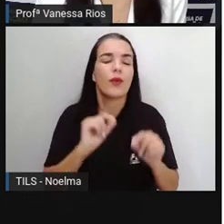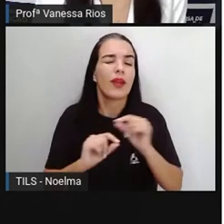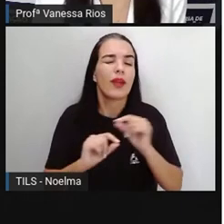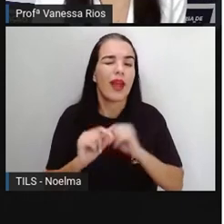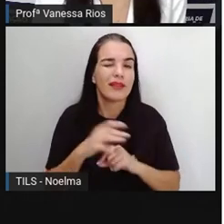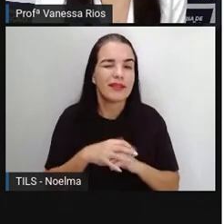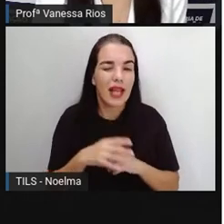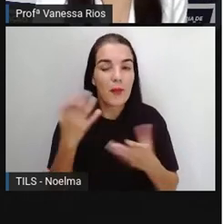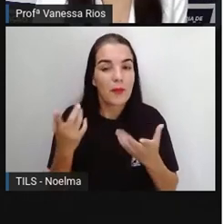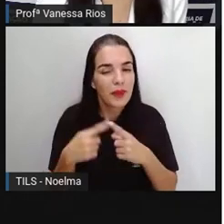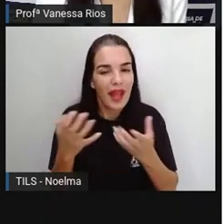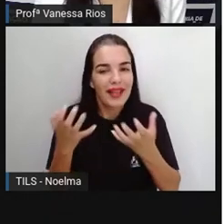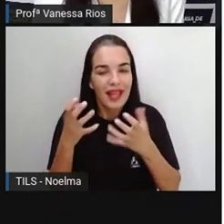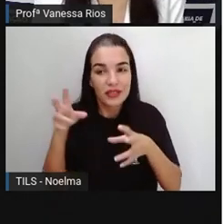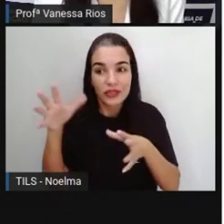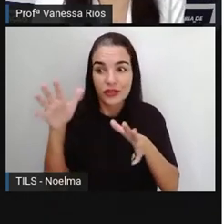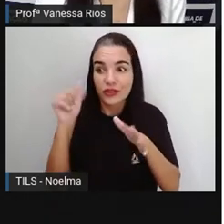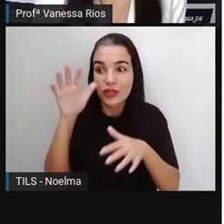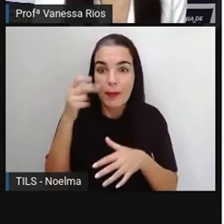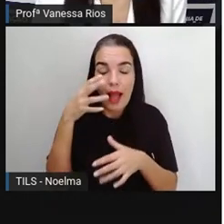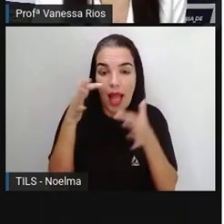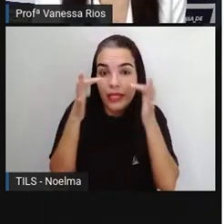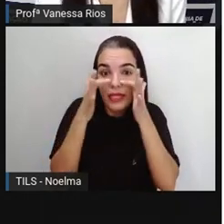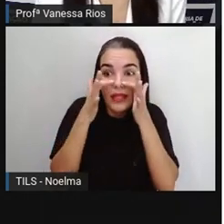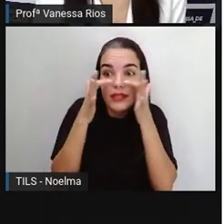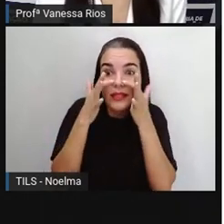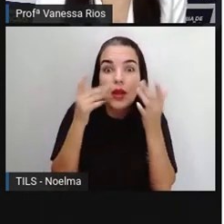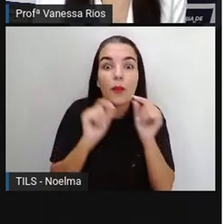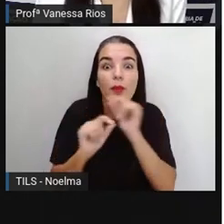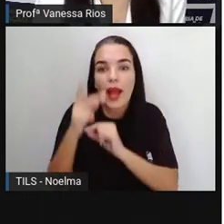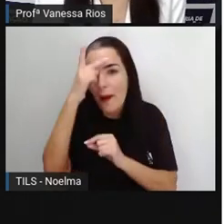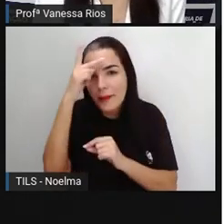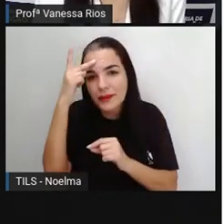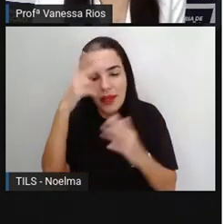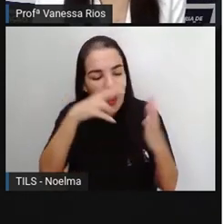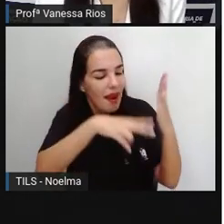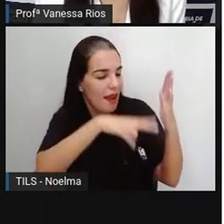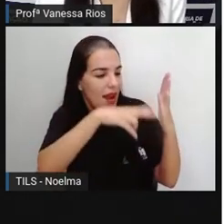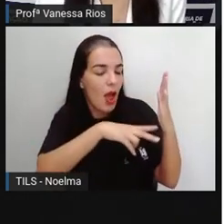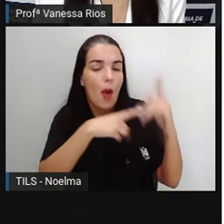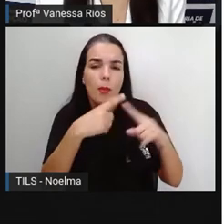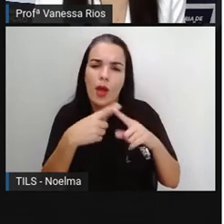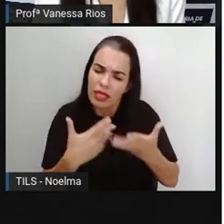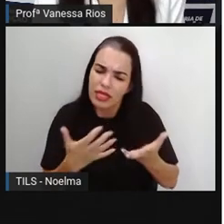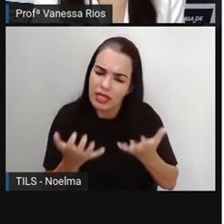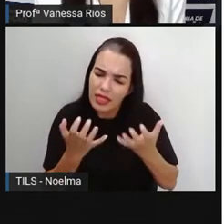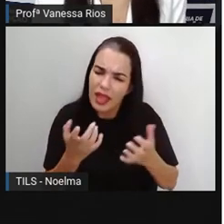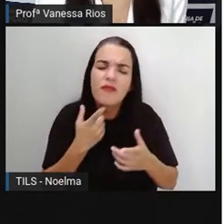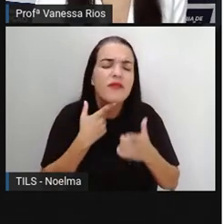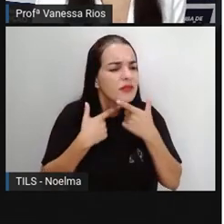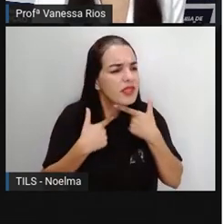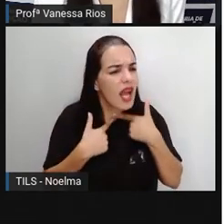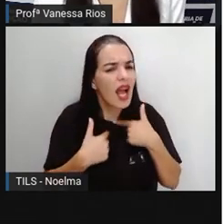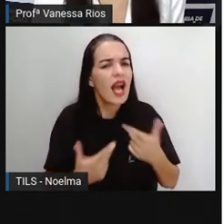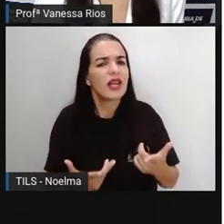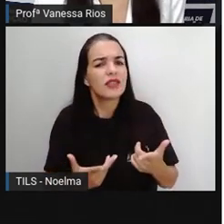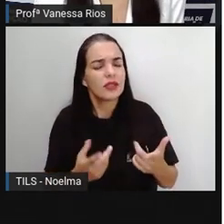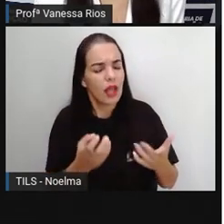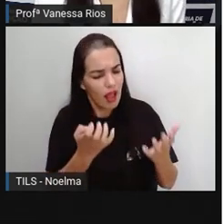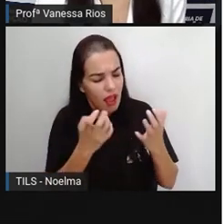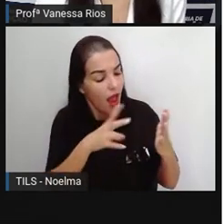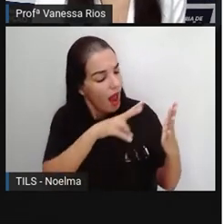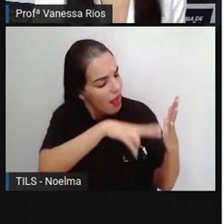é chamar a atenção do leitor, para que a partir daquela leitura do título, o interesse seja